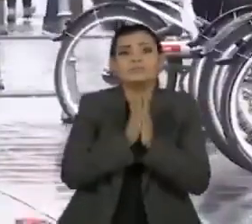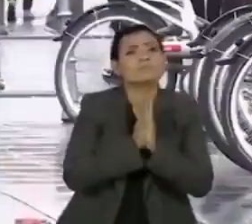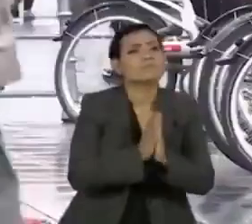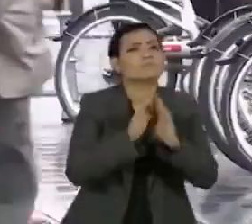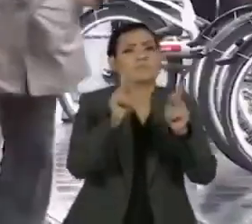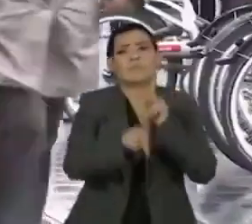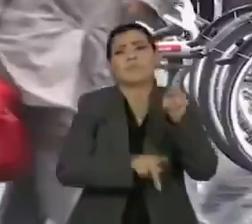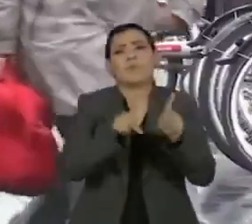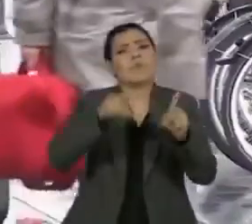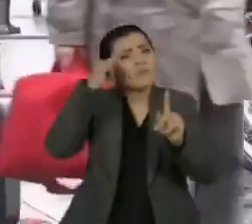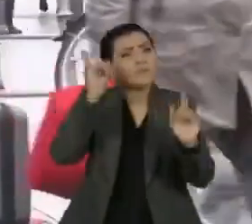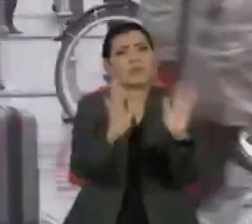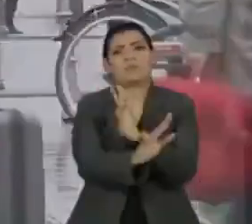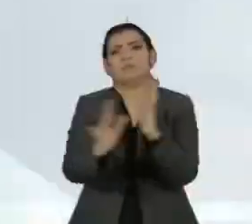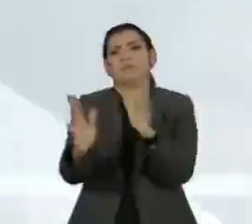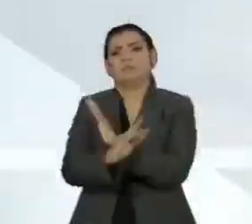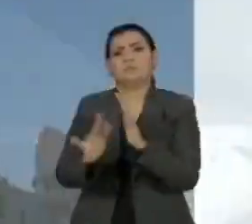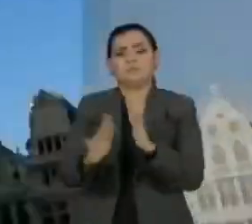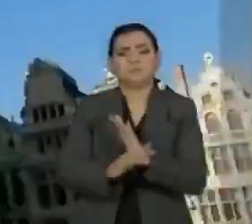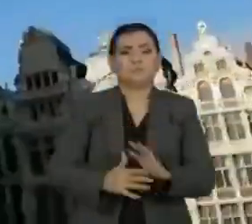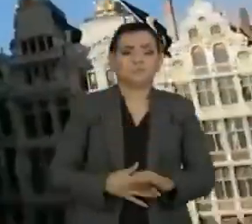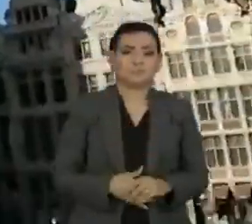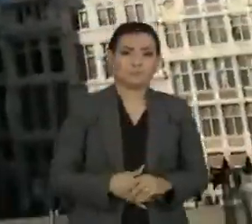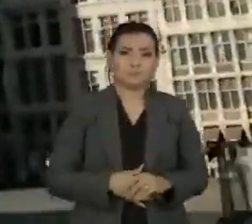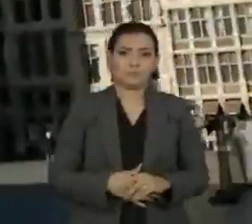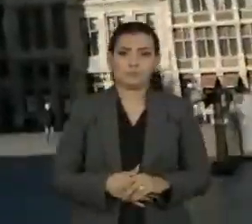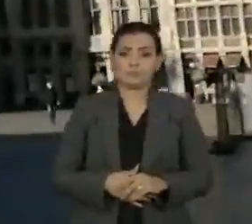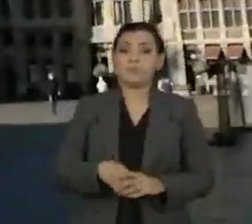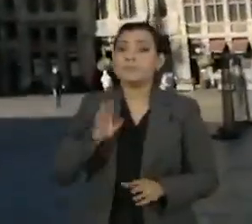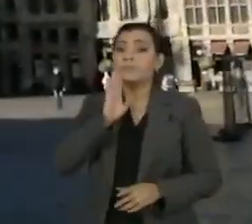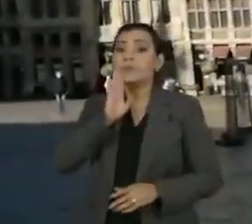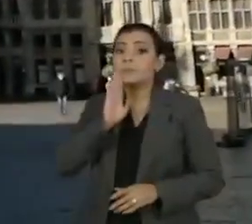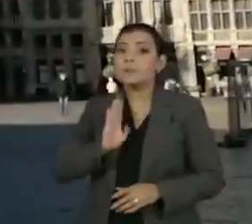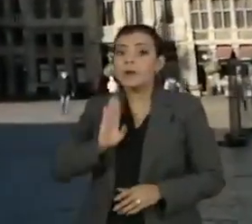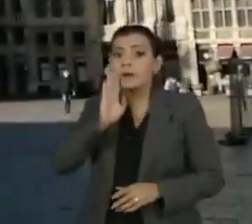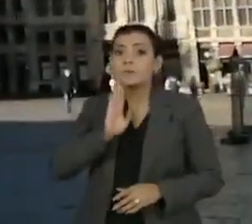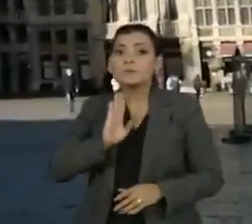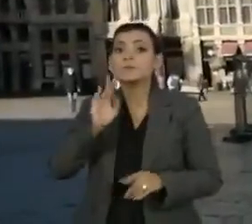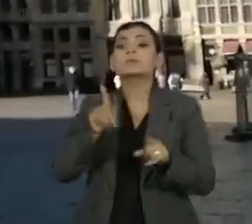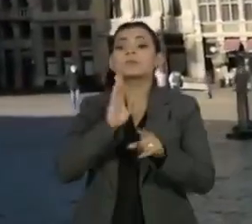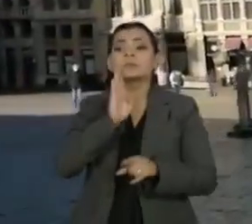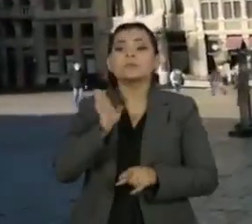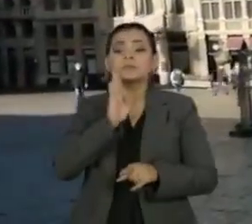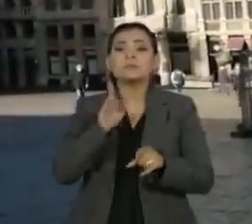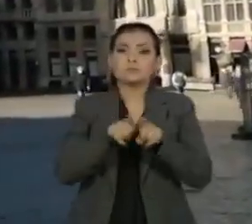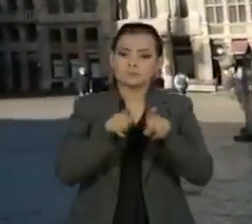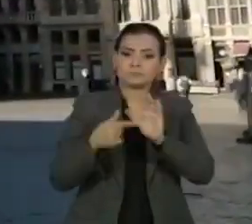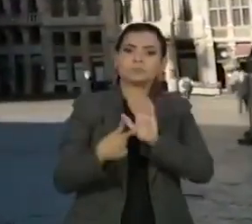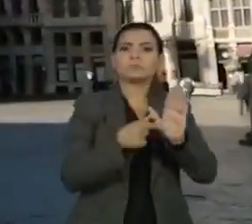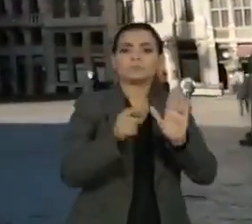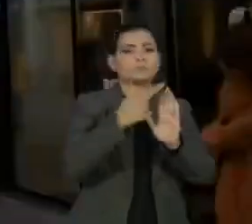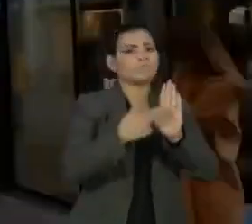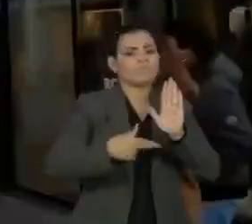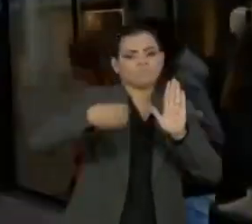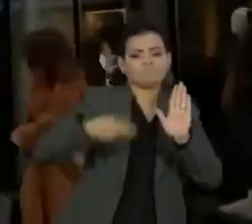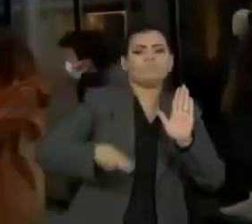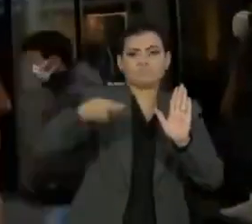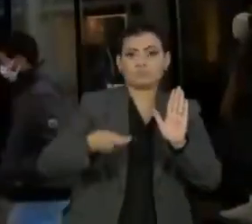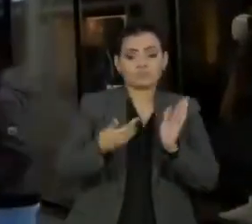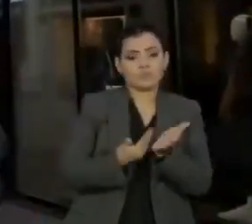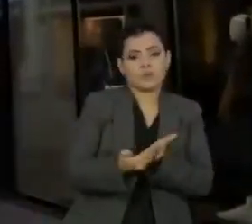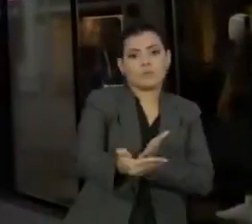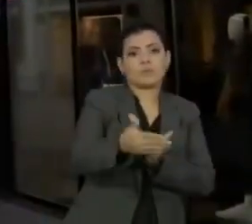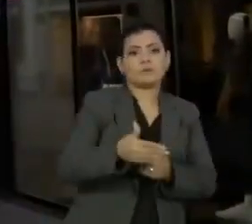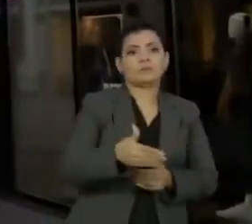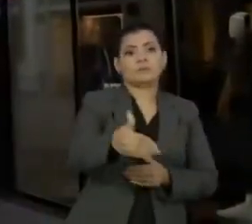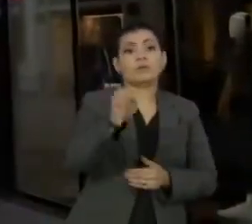deve reduzir o contato social. A Bélgica enfrenta uma semana crucial, com uma série de novas restrições entrando em vigor